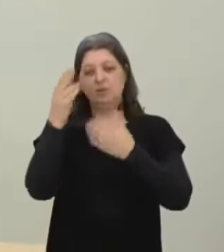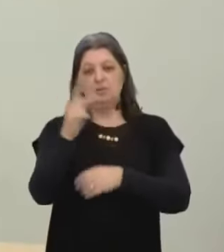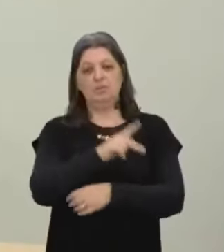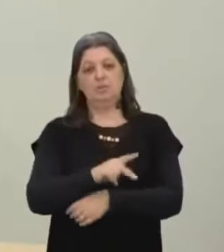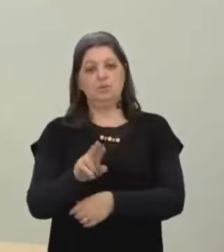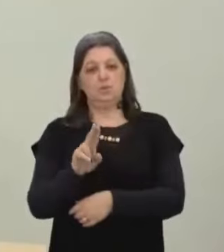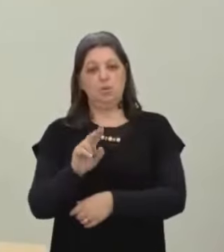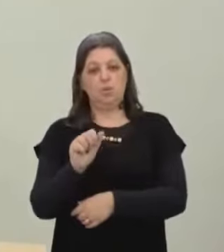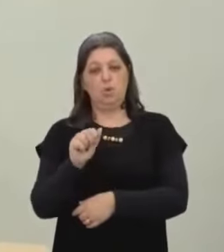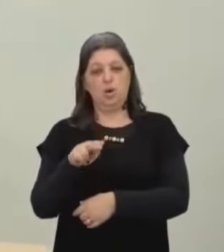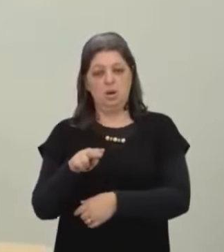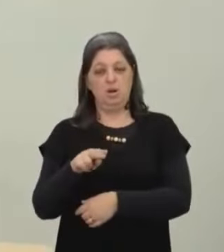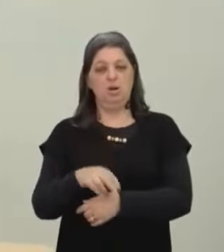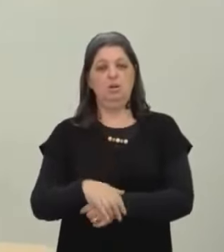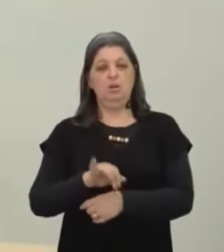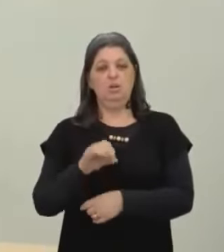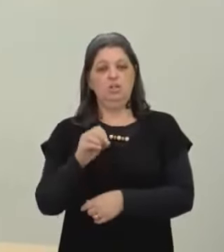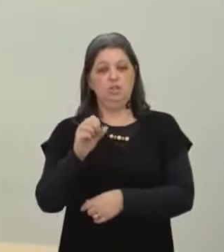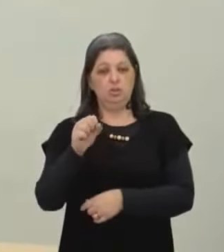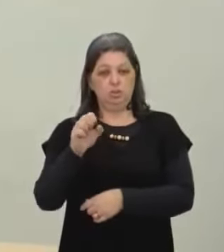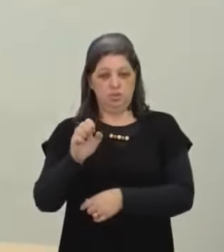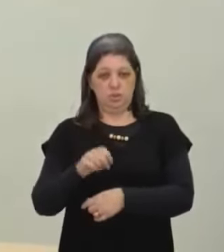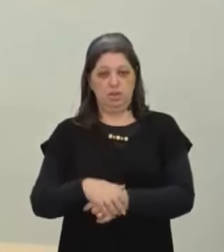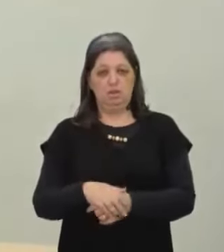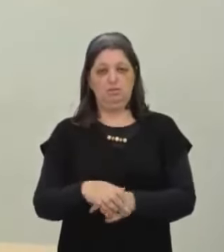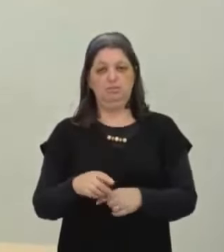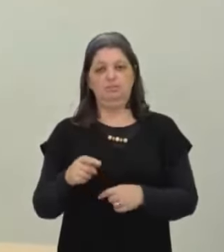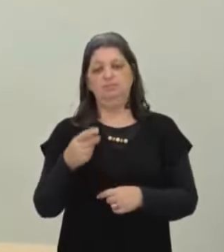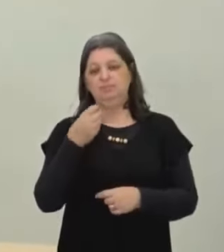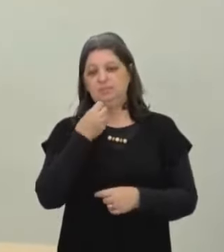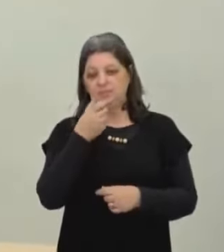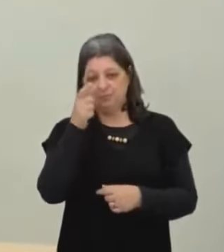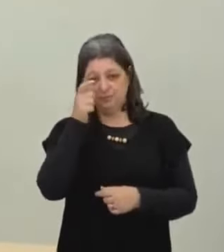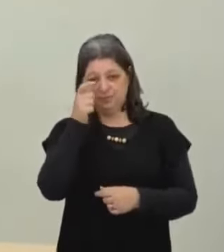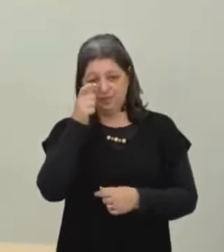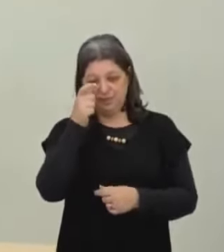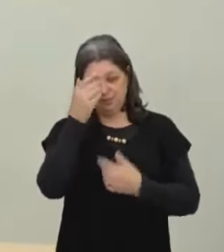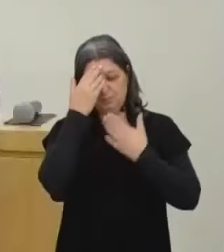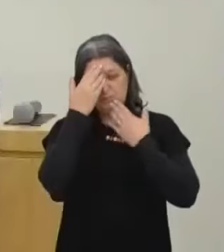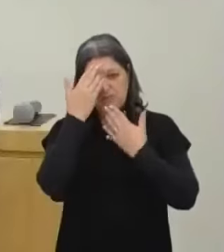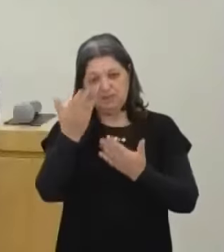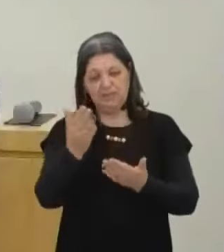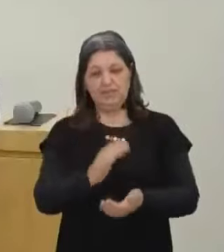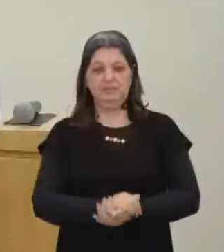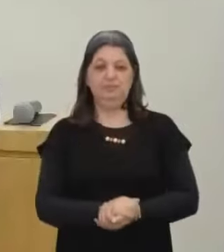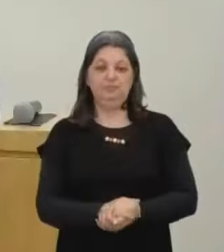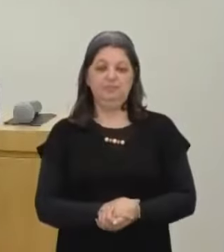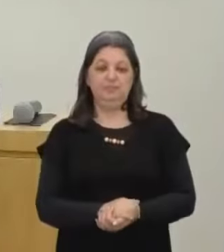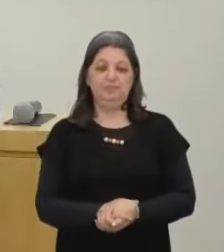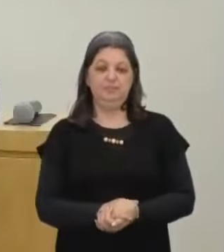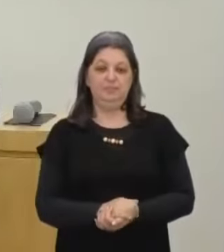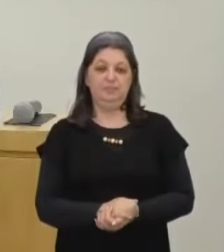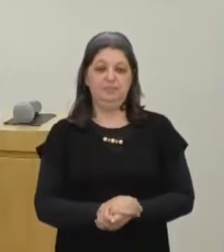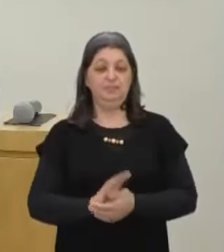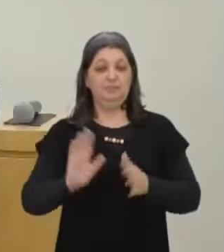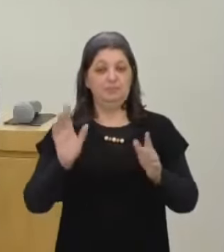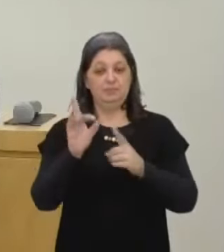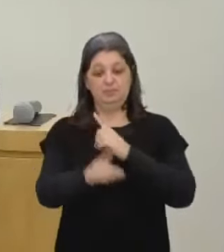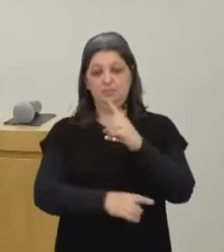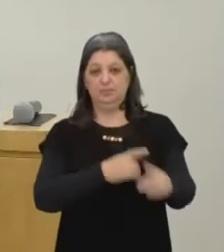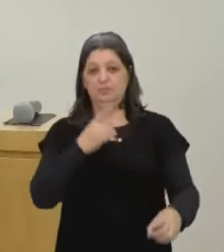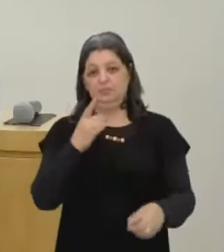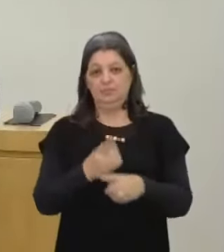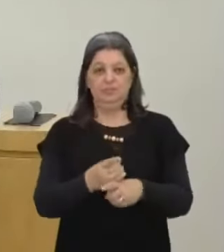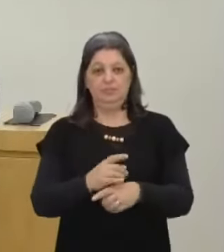o Ronald Dercy José Ronald E Silvana Que estiveram aqui conosco Muito obrigado Gente pela audiência A gente se vê Semana que